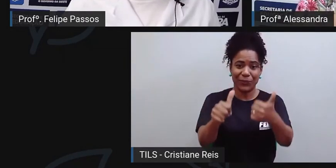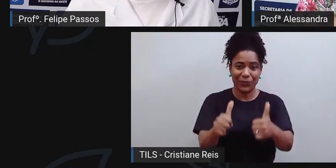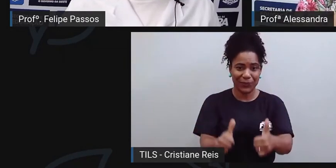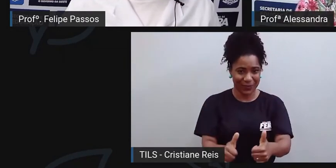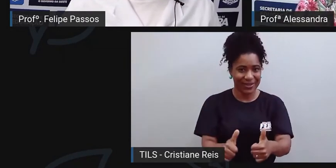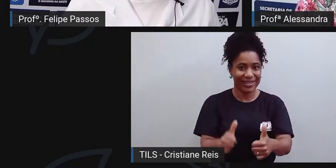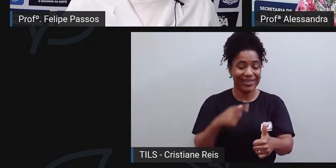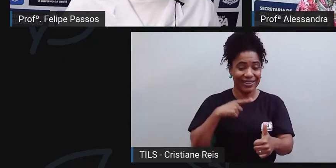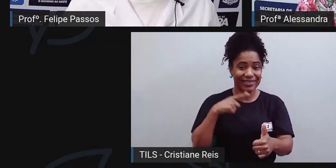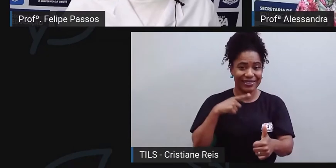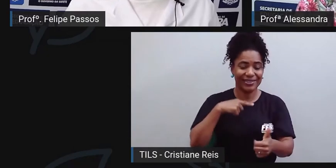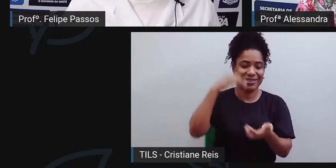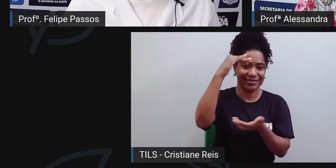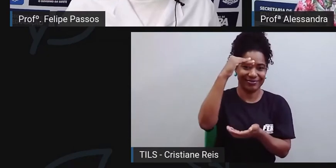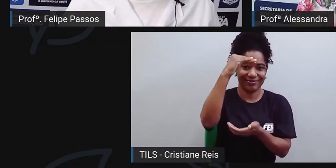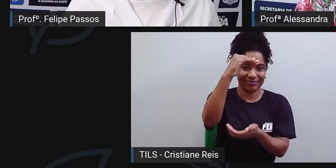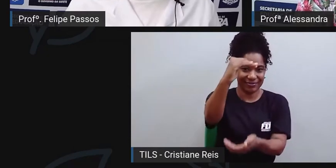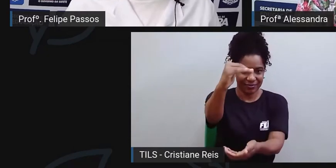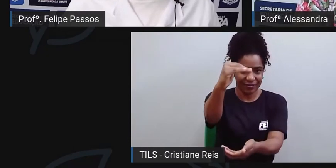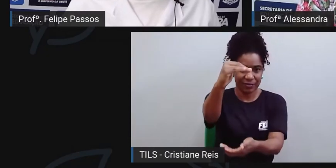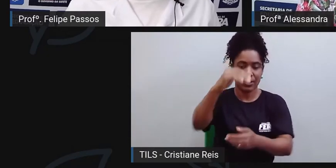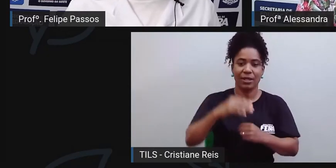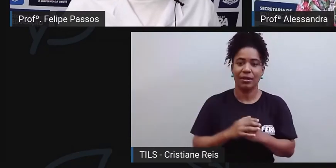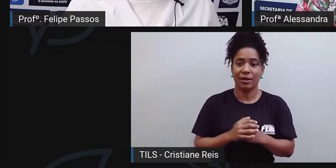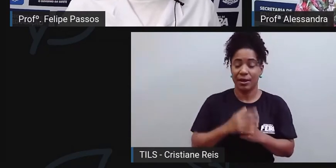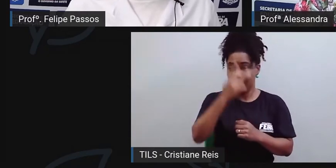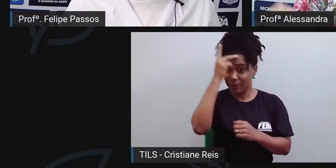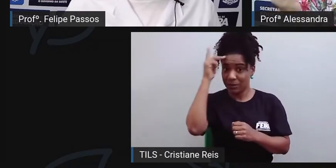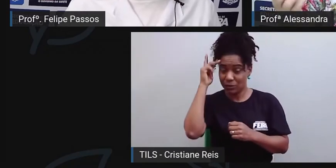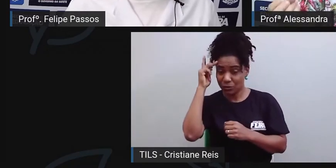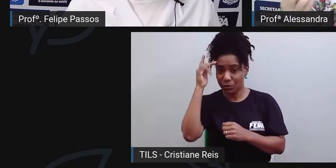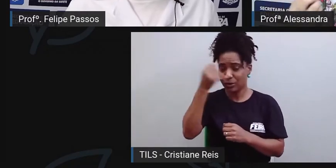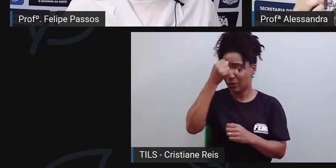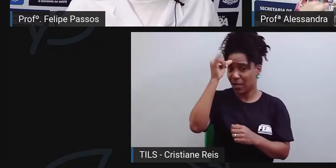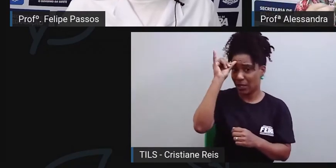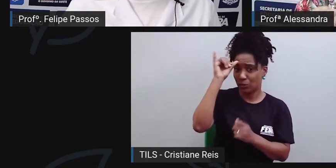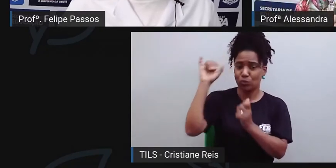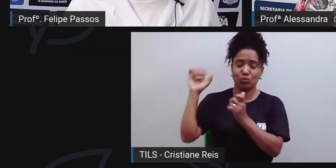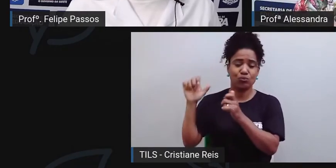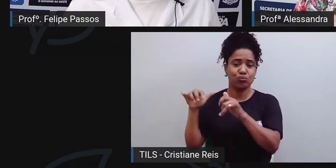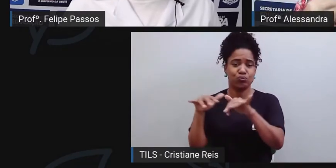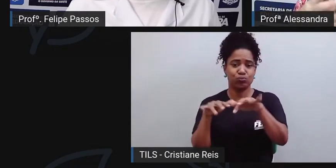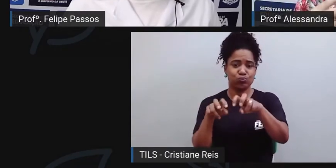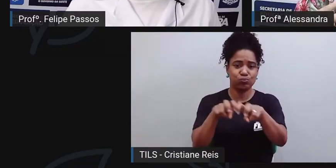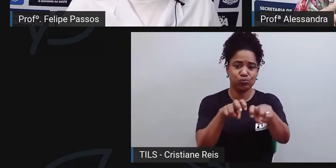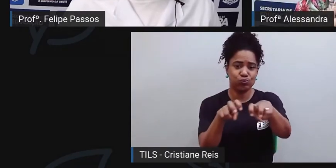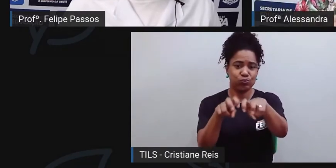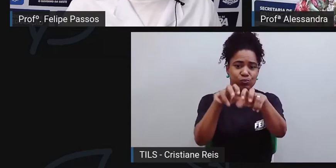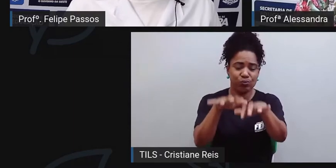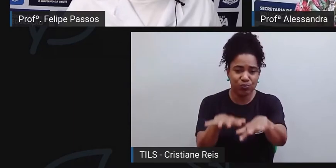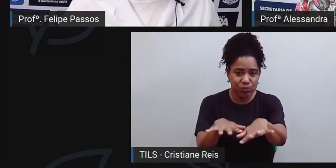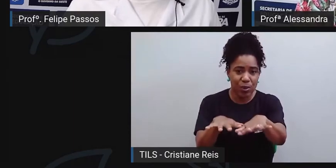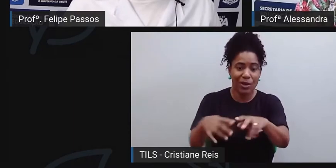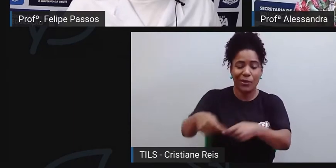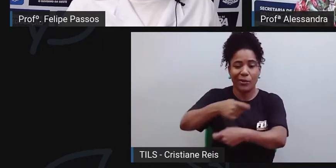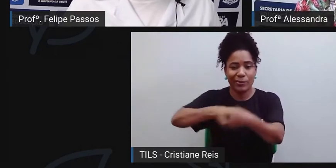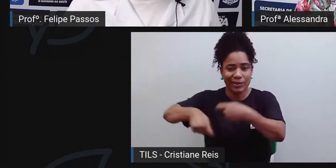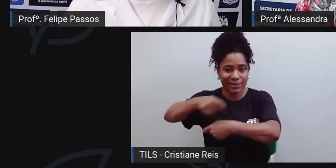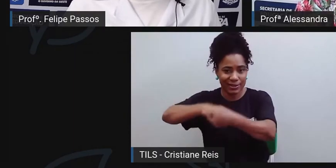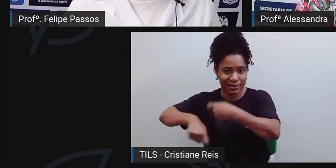pessoas, não apenas para comercializar o gado, mas eles começam a vir pessoas de vários lugares para